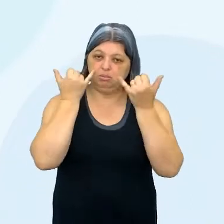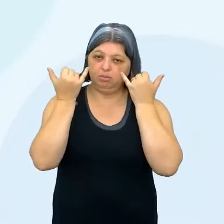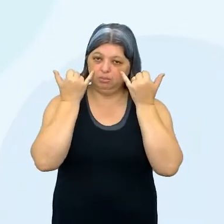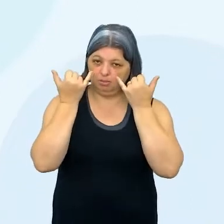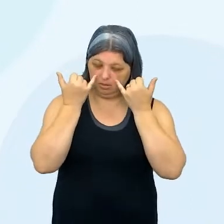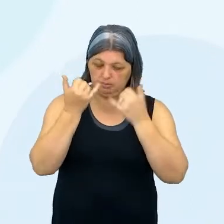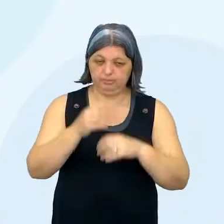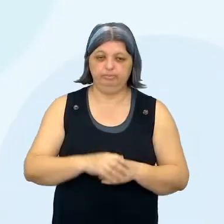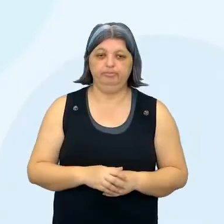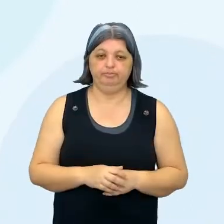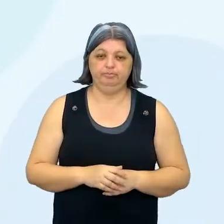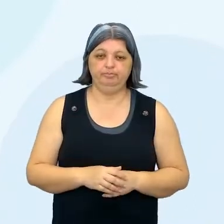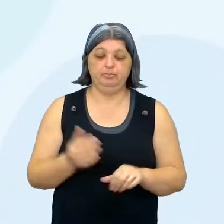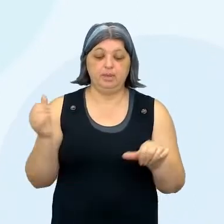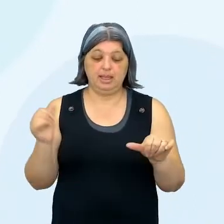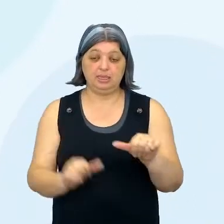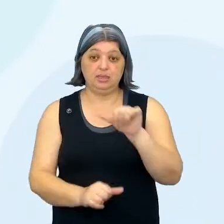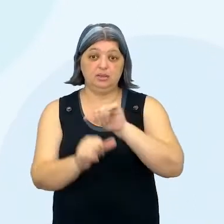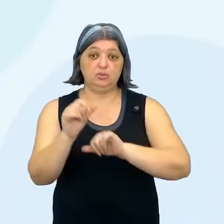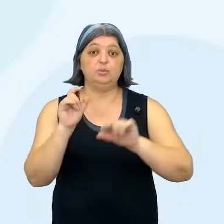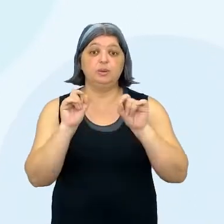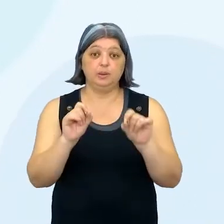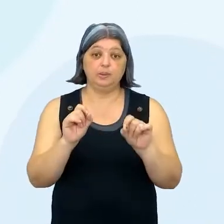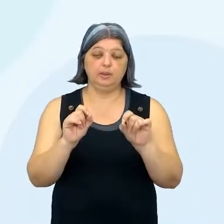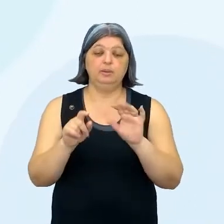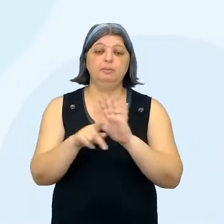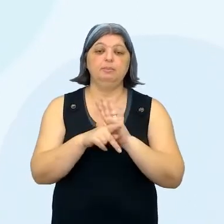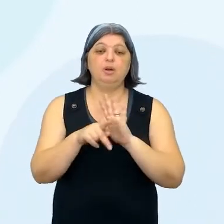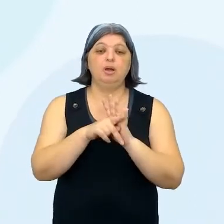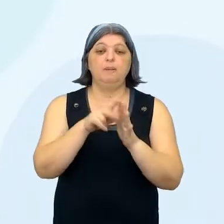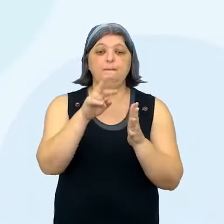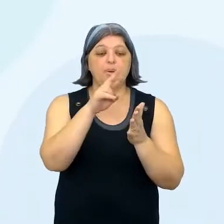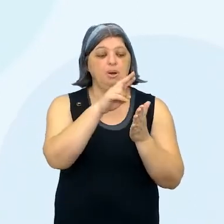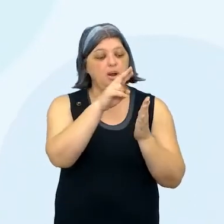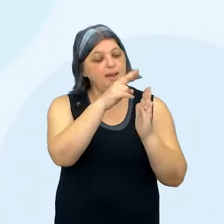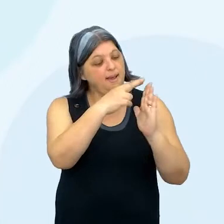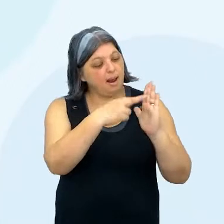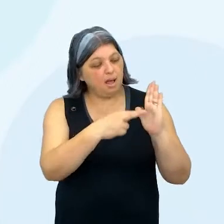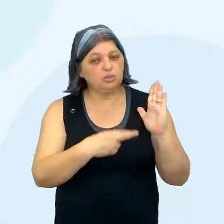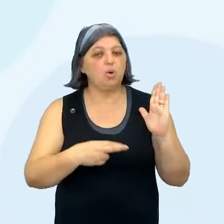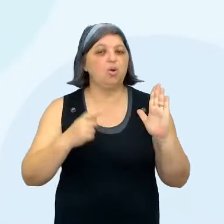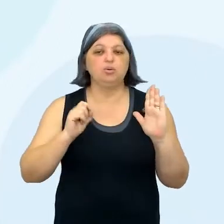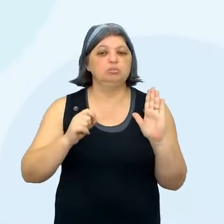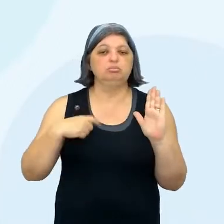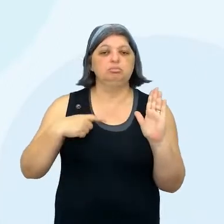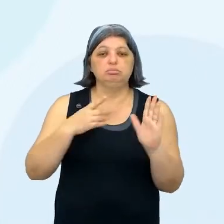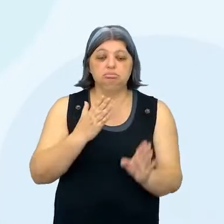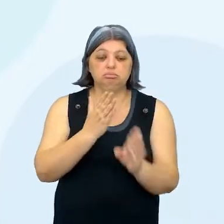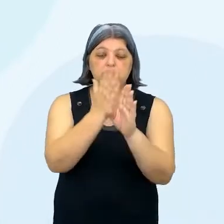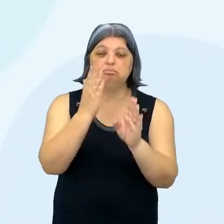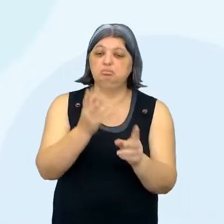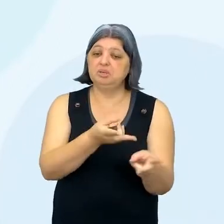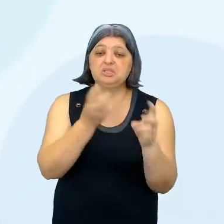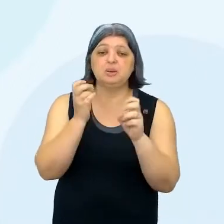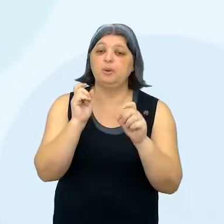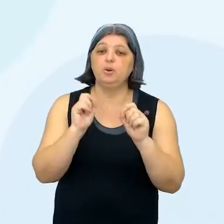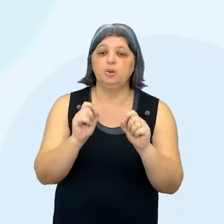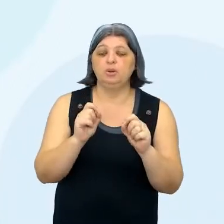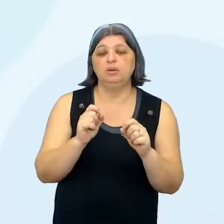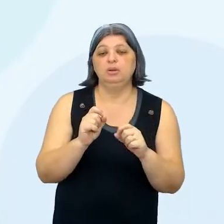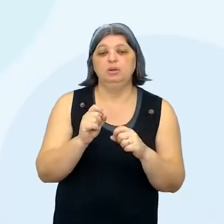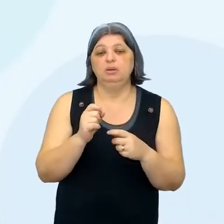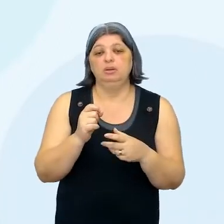e transformar isso num relatório explicando o que você encontrou, né? Quais foram os seus